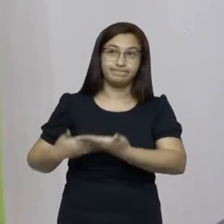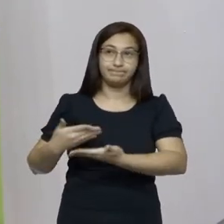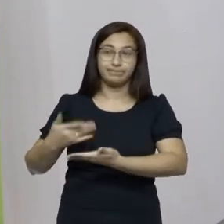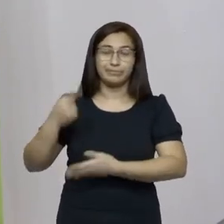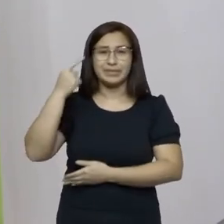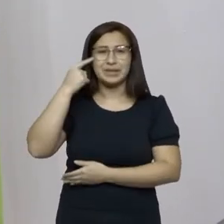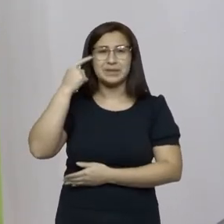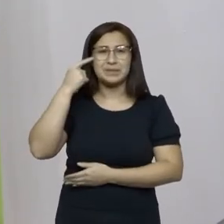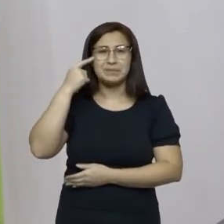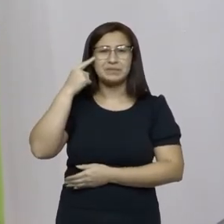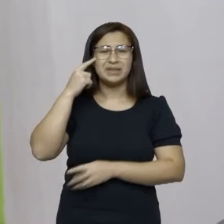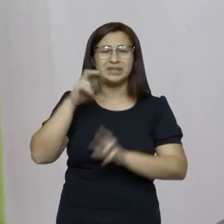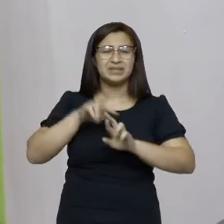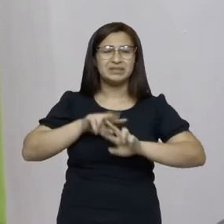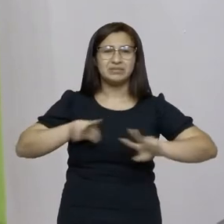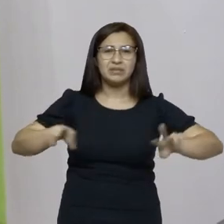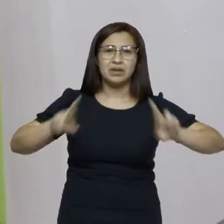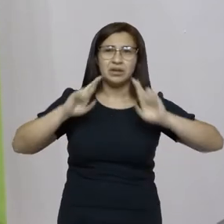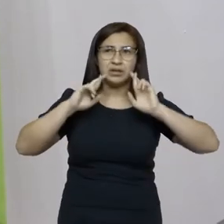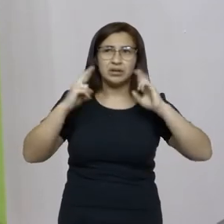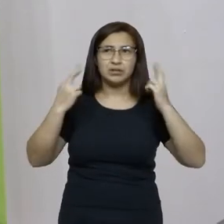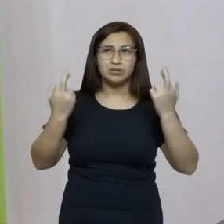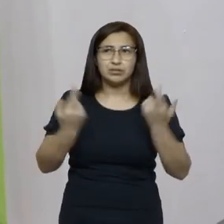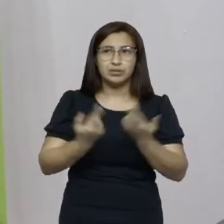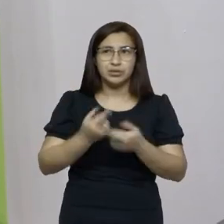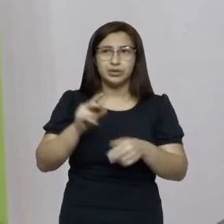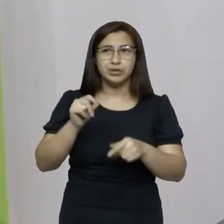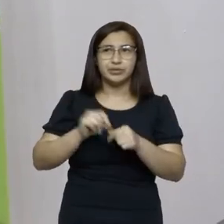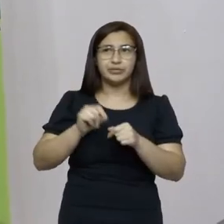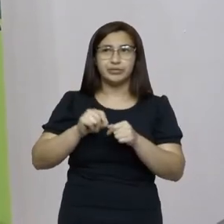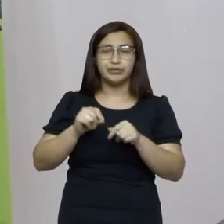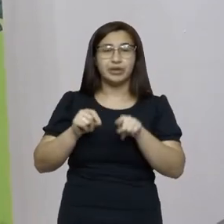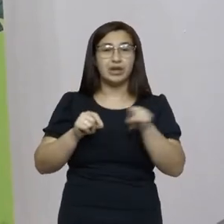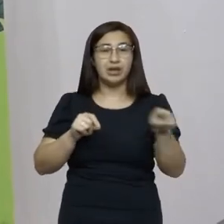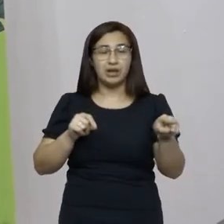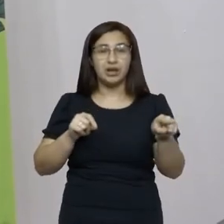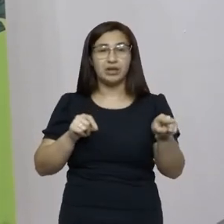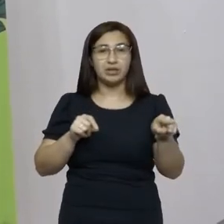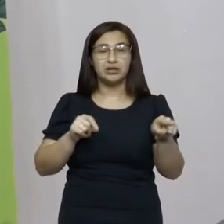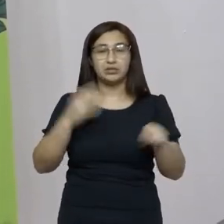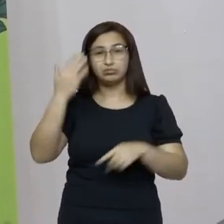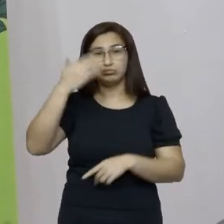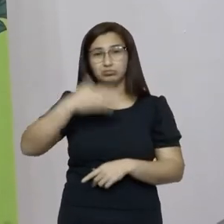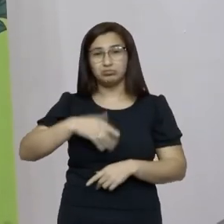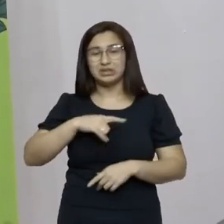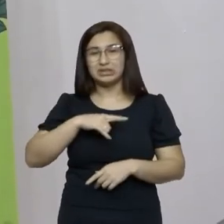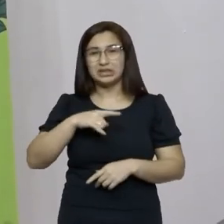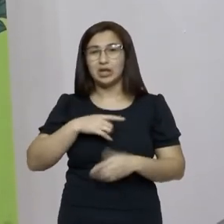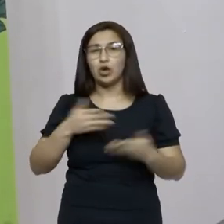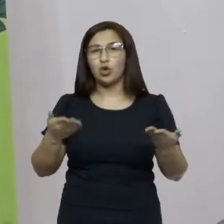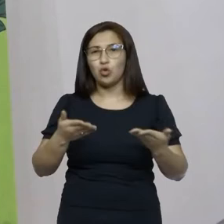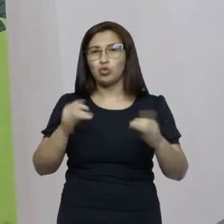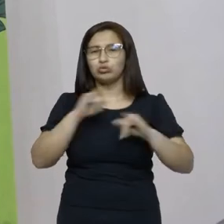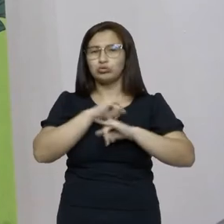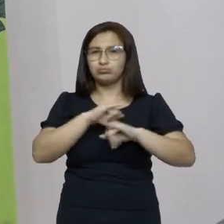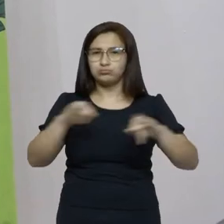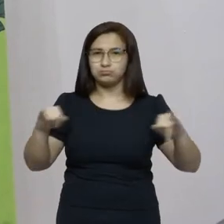quantas reuniões governadores que ia até o município e prometiam e hoje queria dizer que